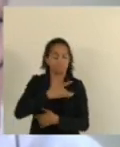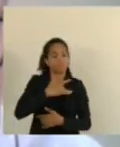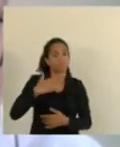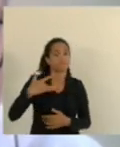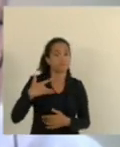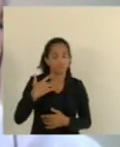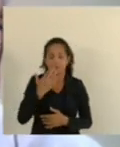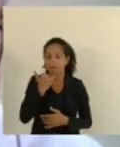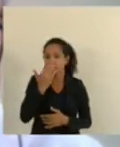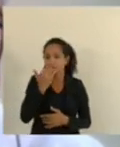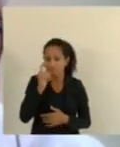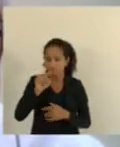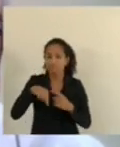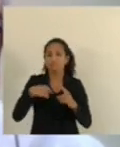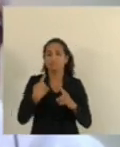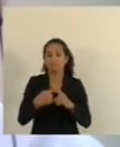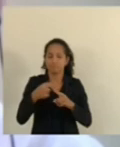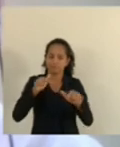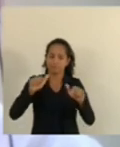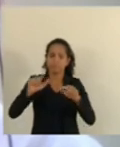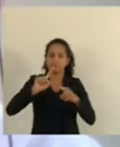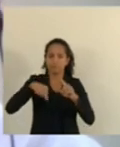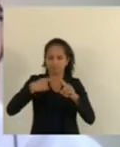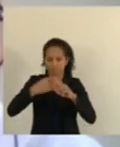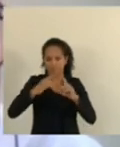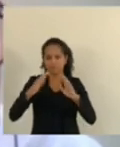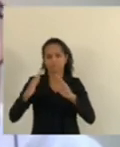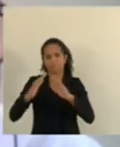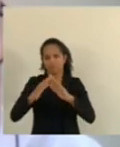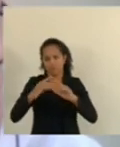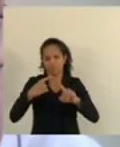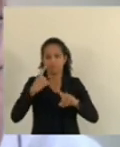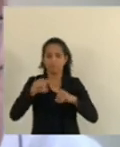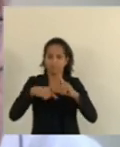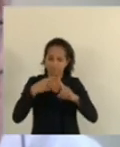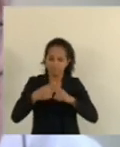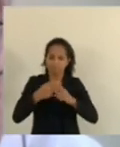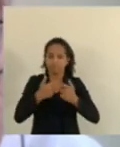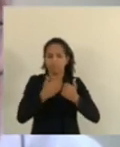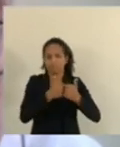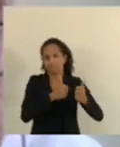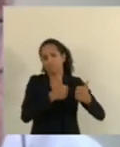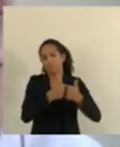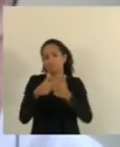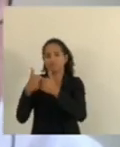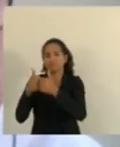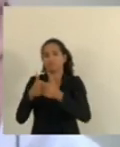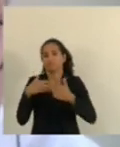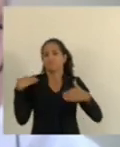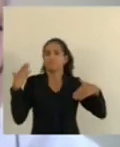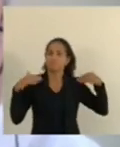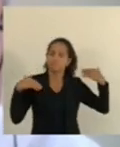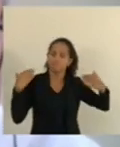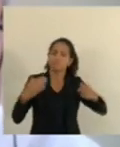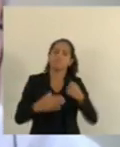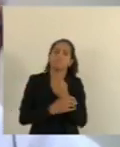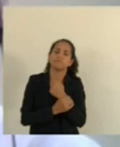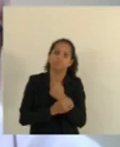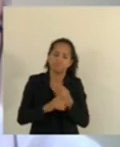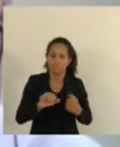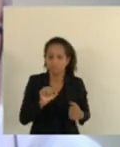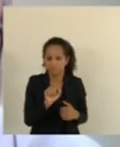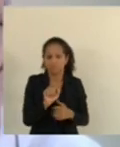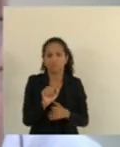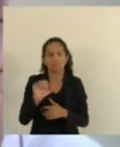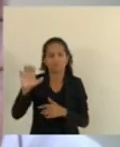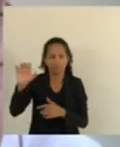A alimentação Trabalho Moradia Transporte Lazer A segurança A previdência Social A